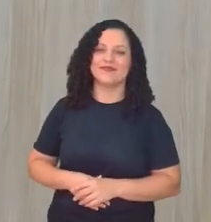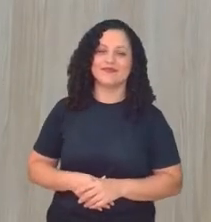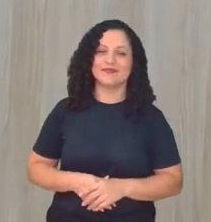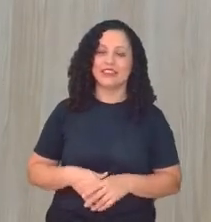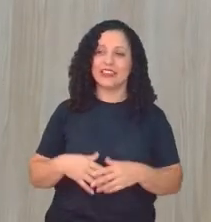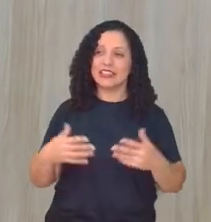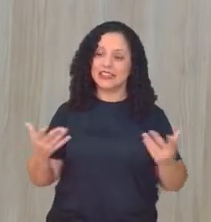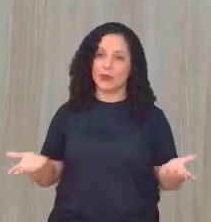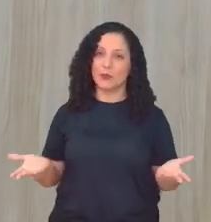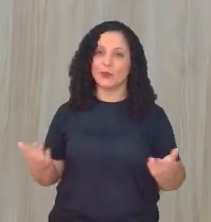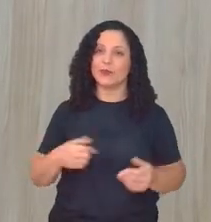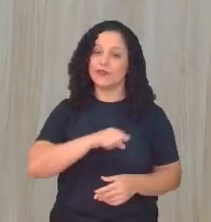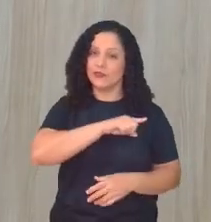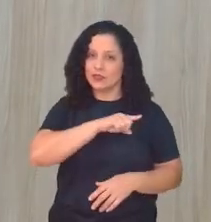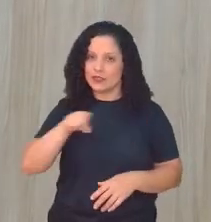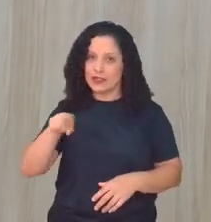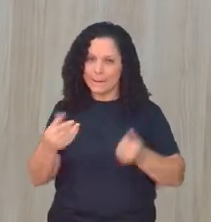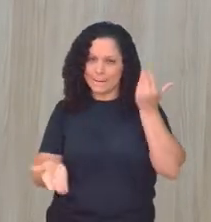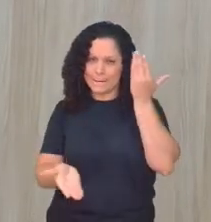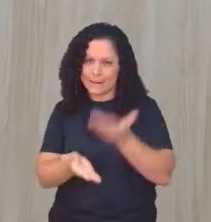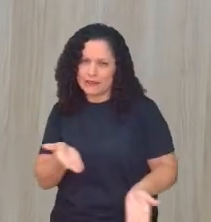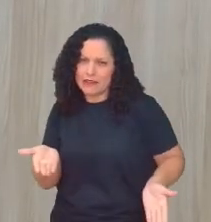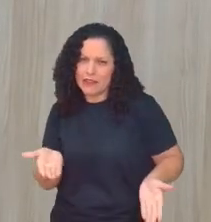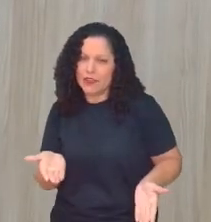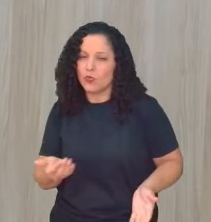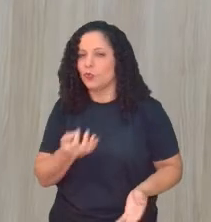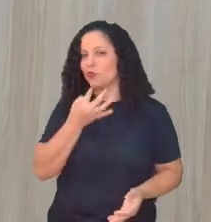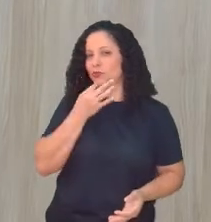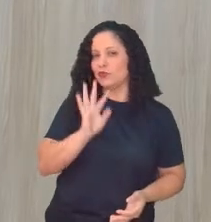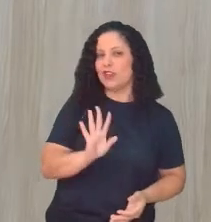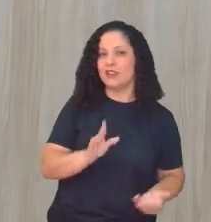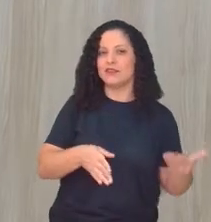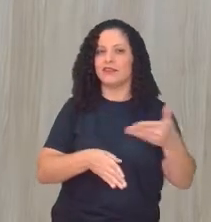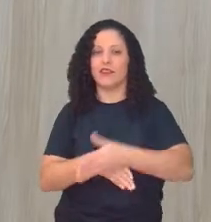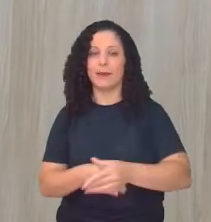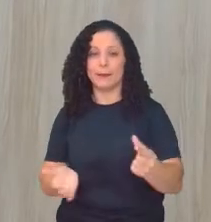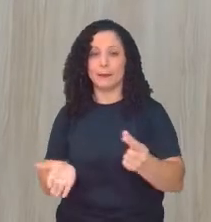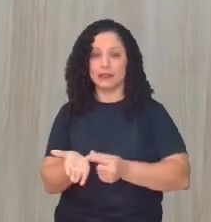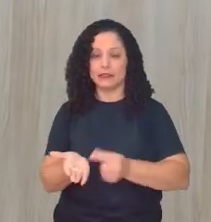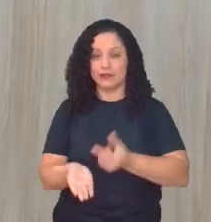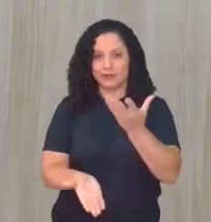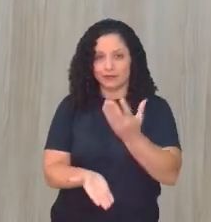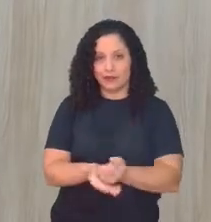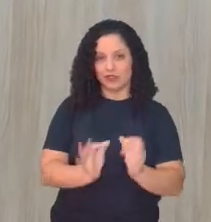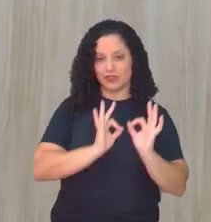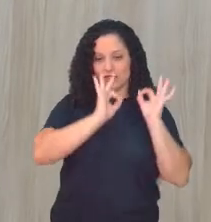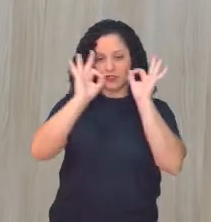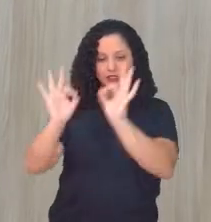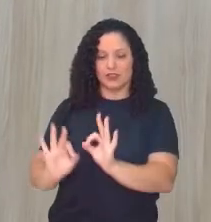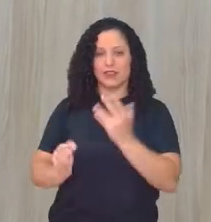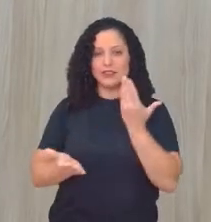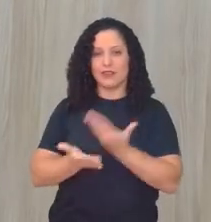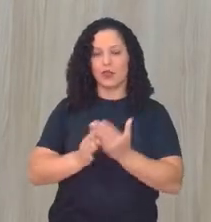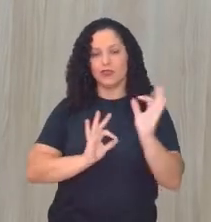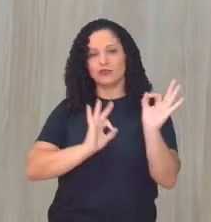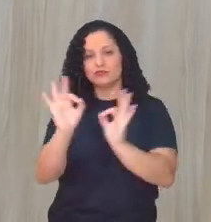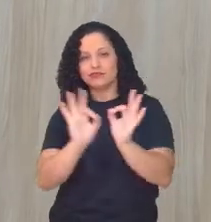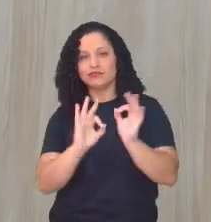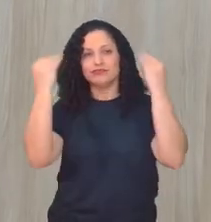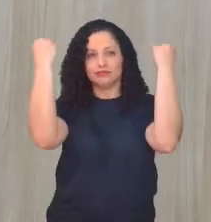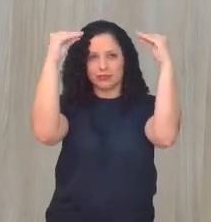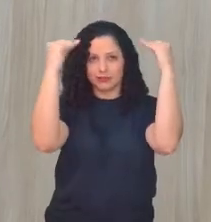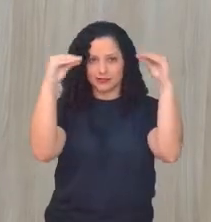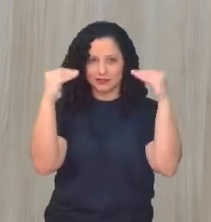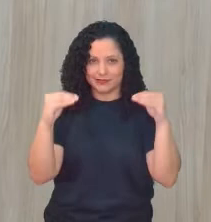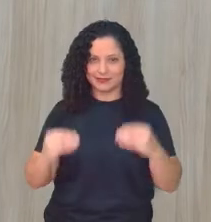vê só. Então, se você perdeu, se tem algum tempo que você não conhece, vai lá, baixa o aplicativo para assistir as reprises, está lá as aulas gravadas,